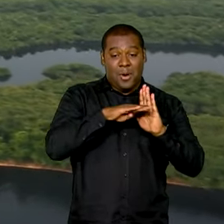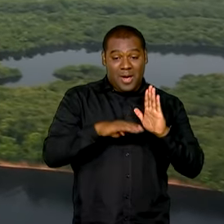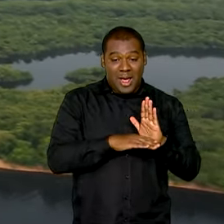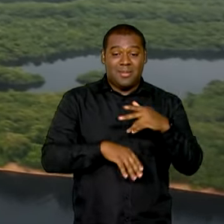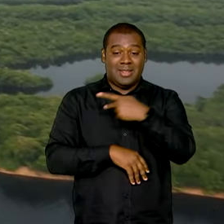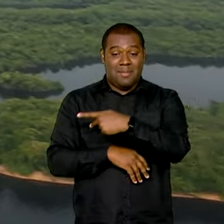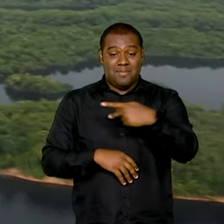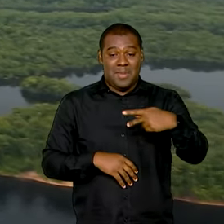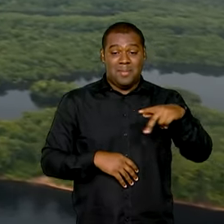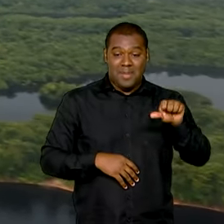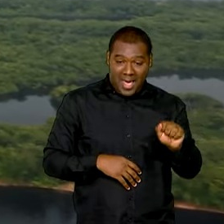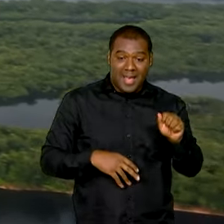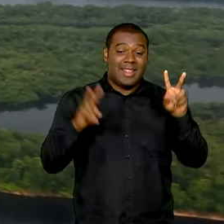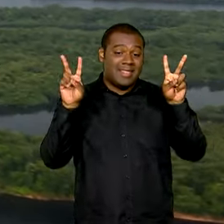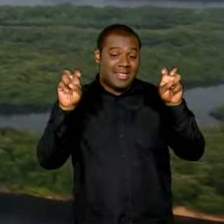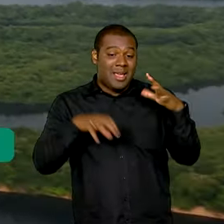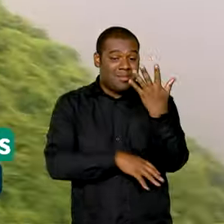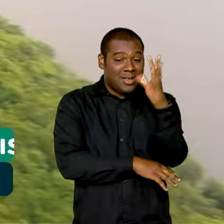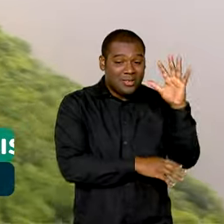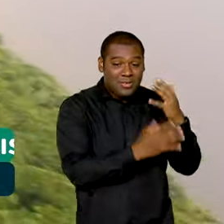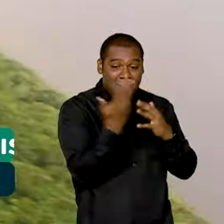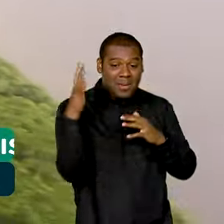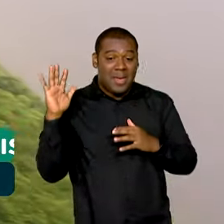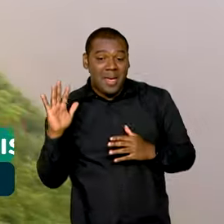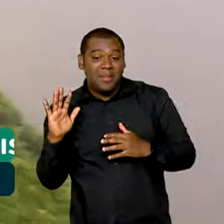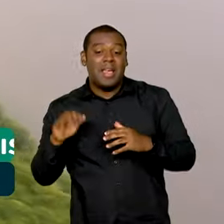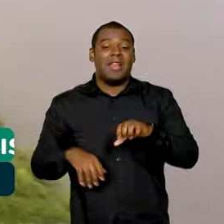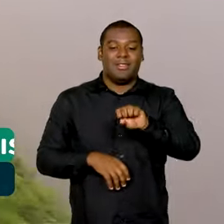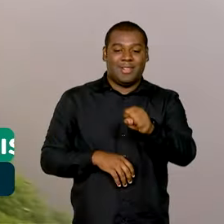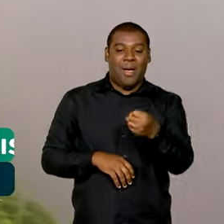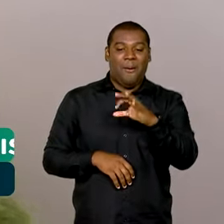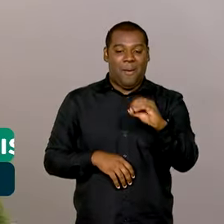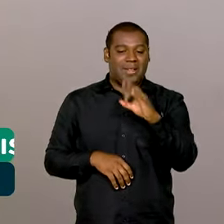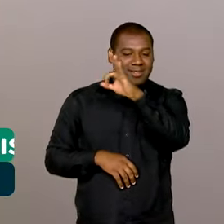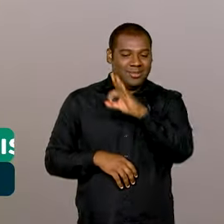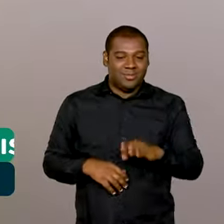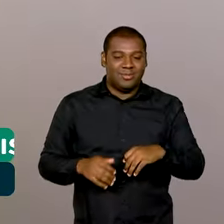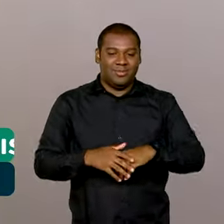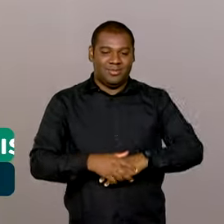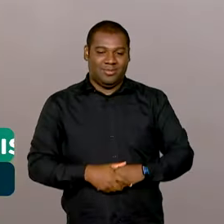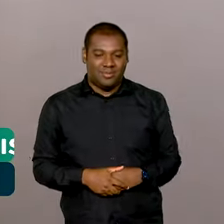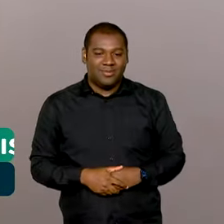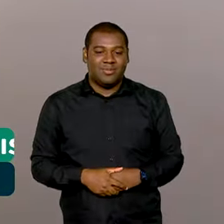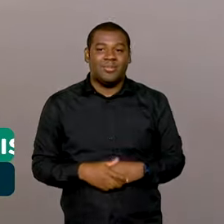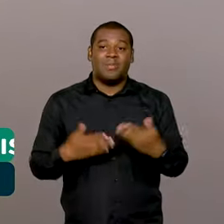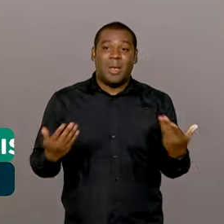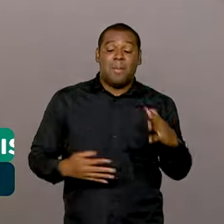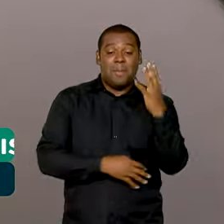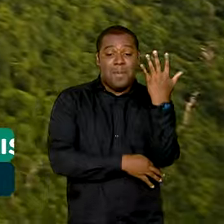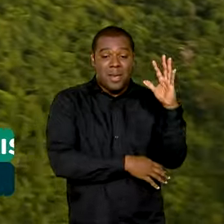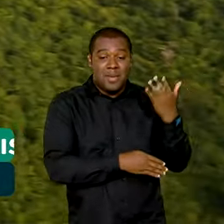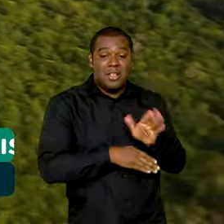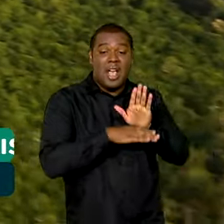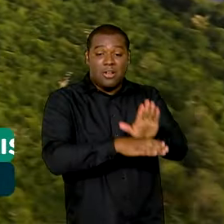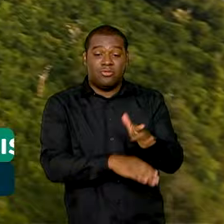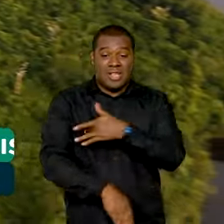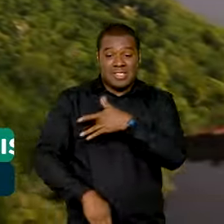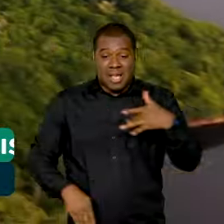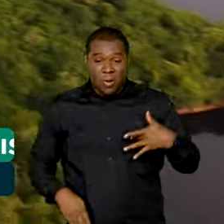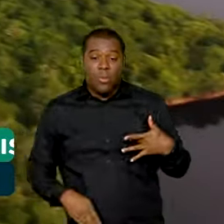Meio ambiente não é um tema discutido apenas por ecologistas. Envolve questões de saúde, educação,